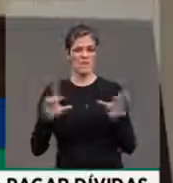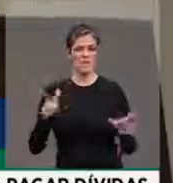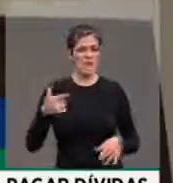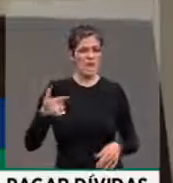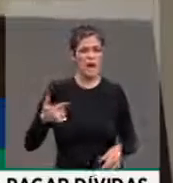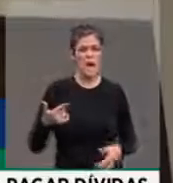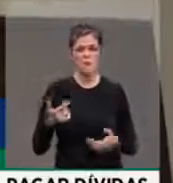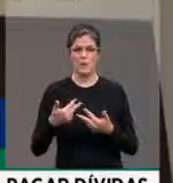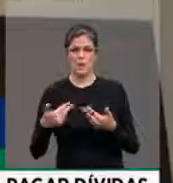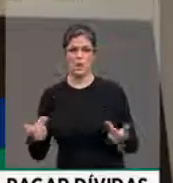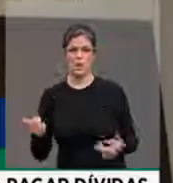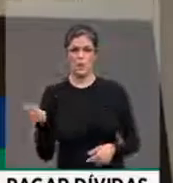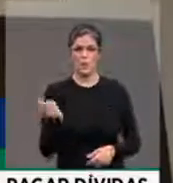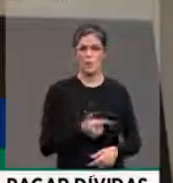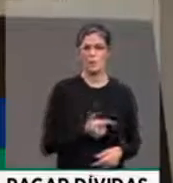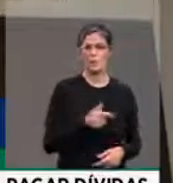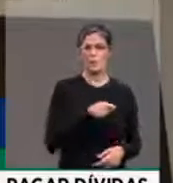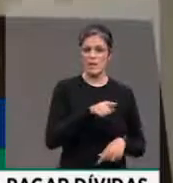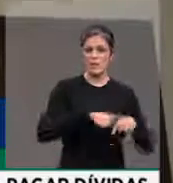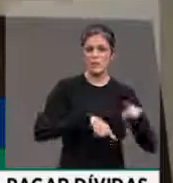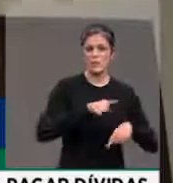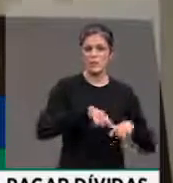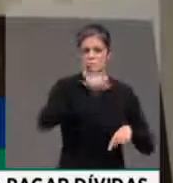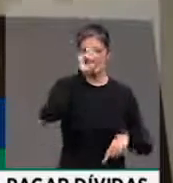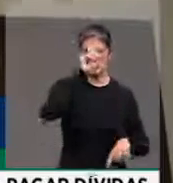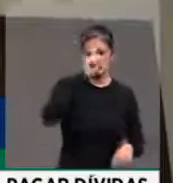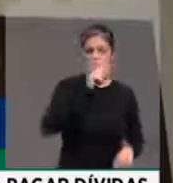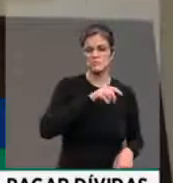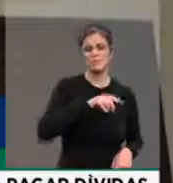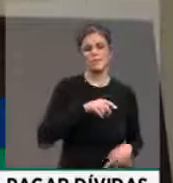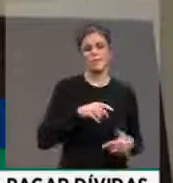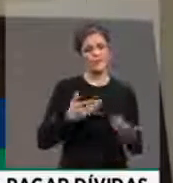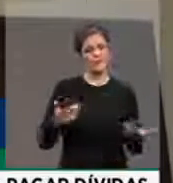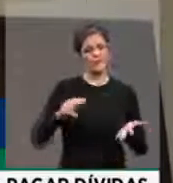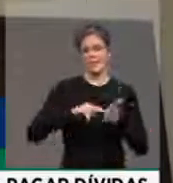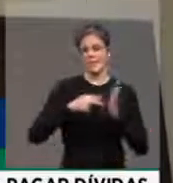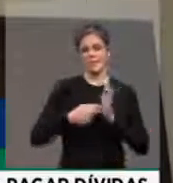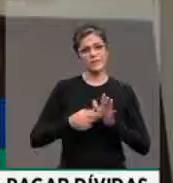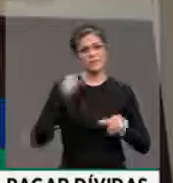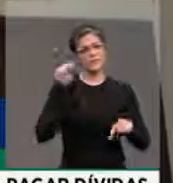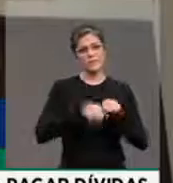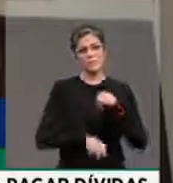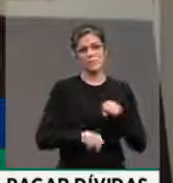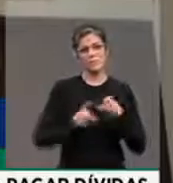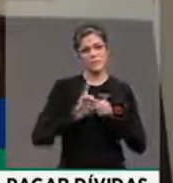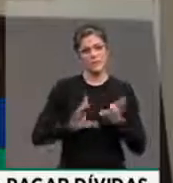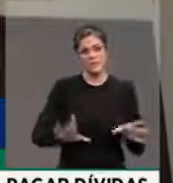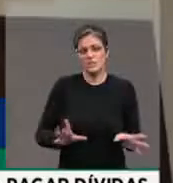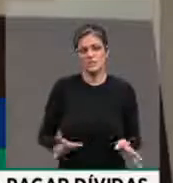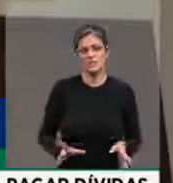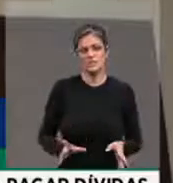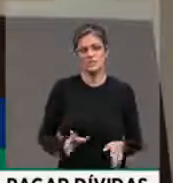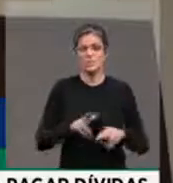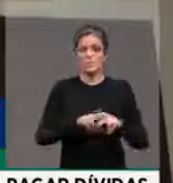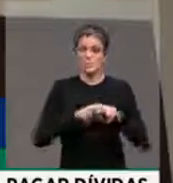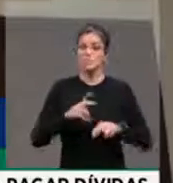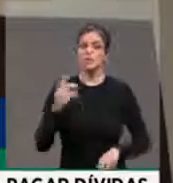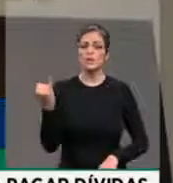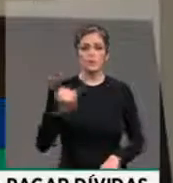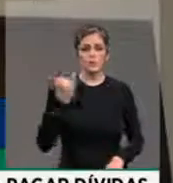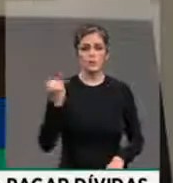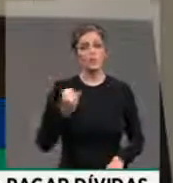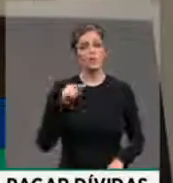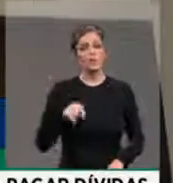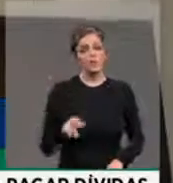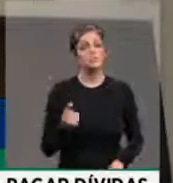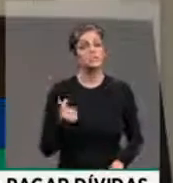leito, isso é uma opção pela morte, pela destruição. Então, é muito importante garantir a empenhorabilidade deste